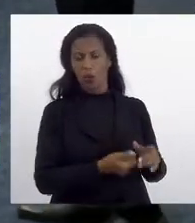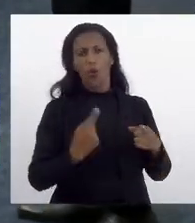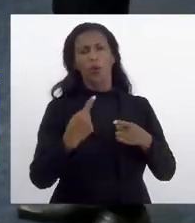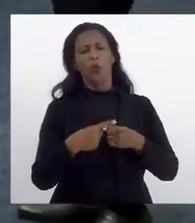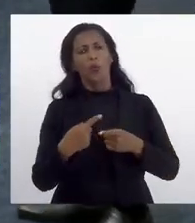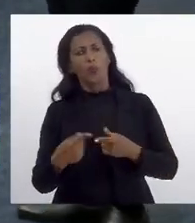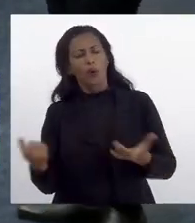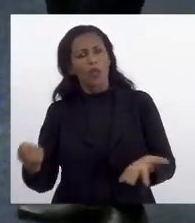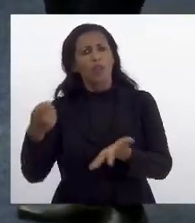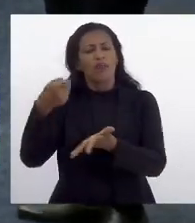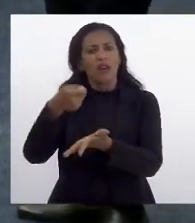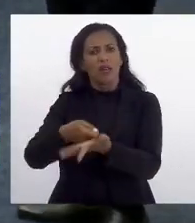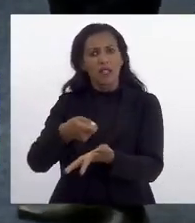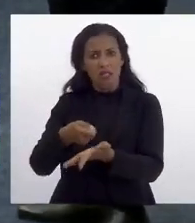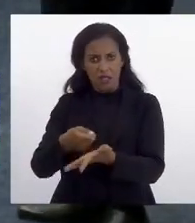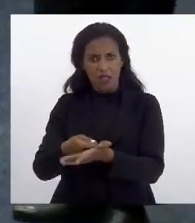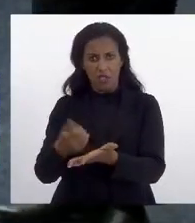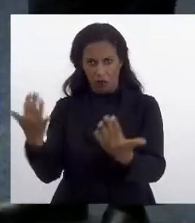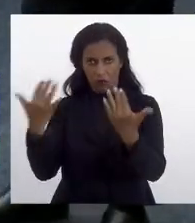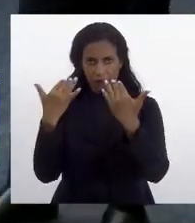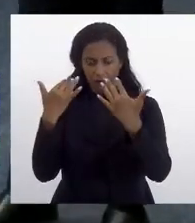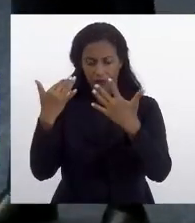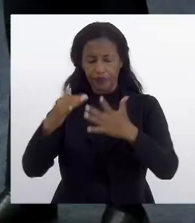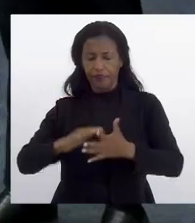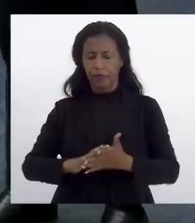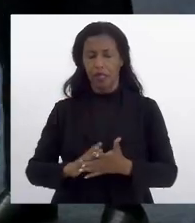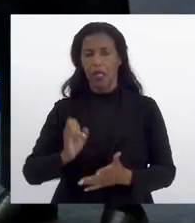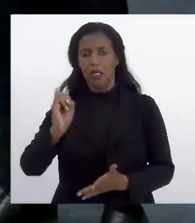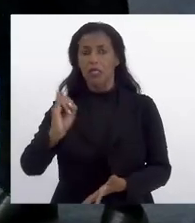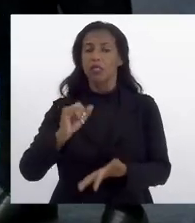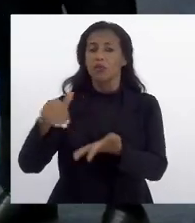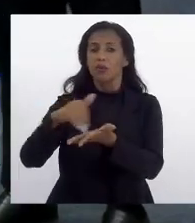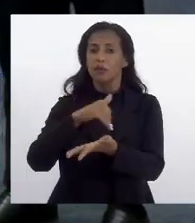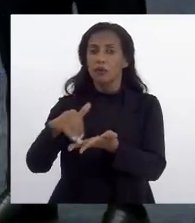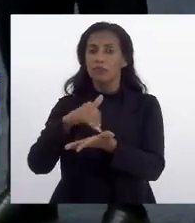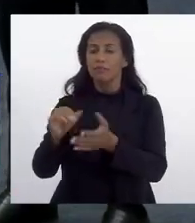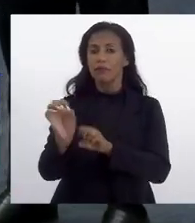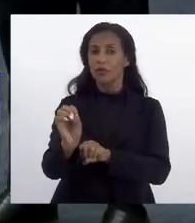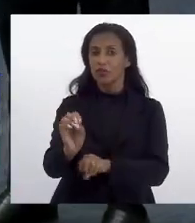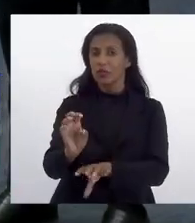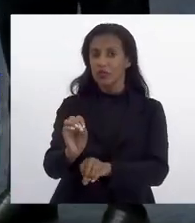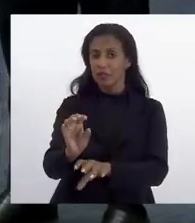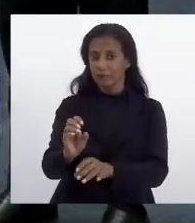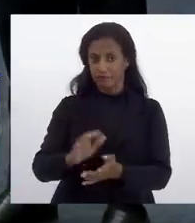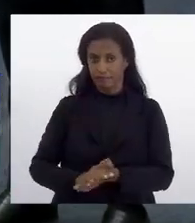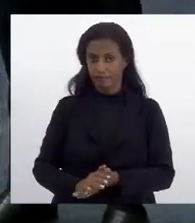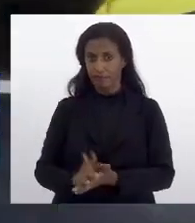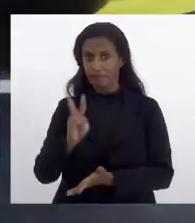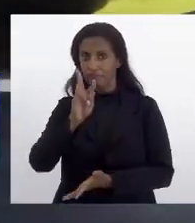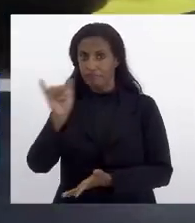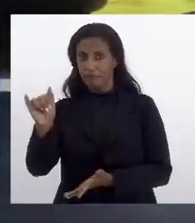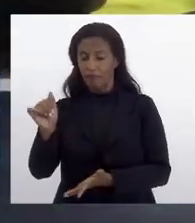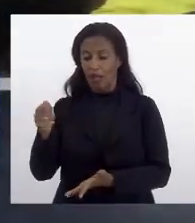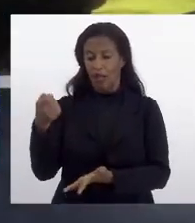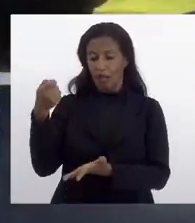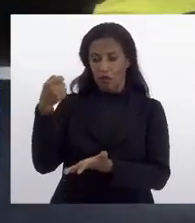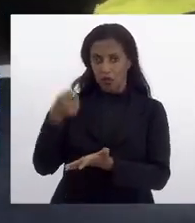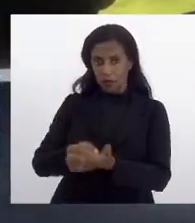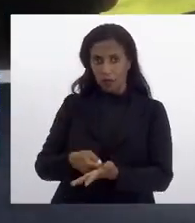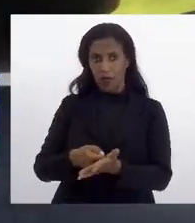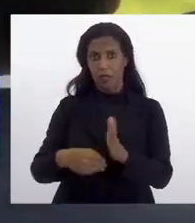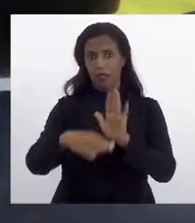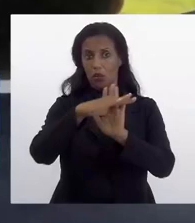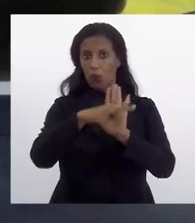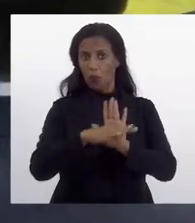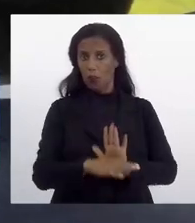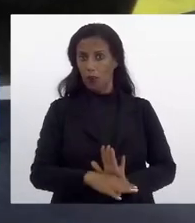vai exigir, e veja a Vossa Excelência, se o secretário de Educação vai estabelecer o programa, o